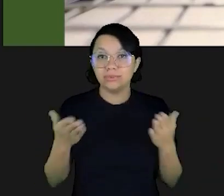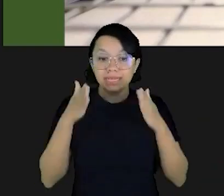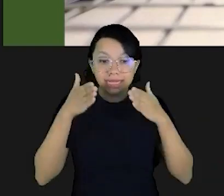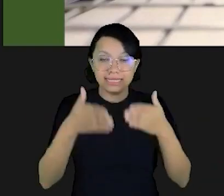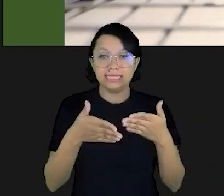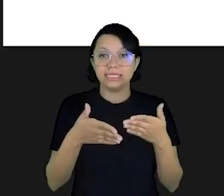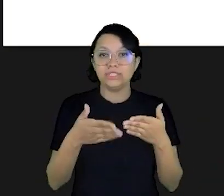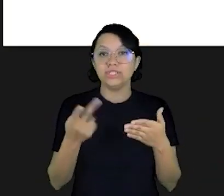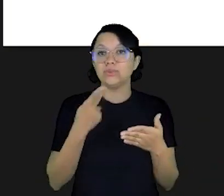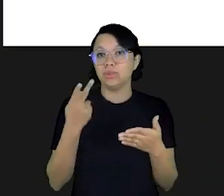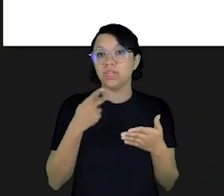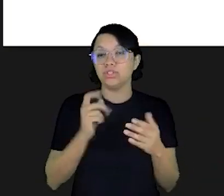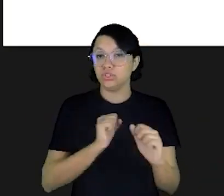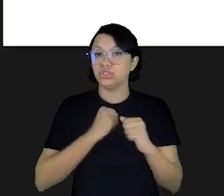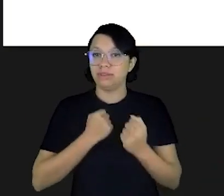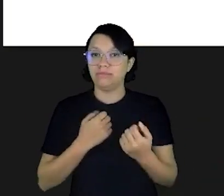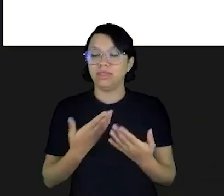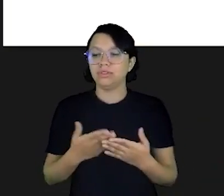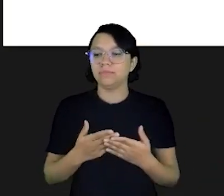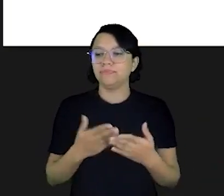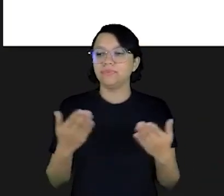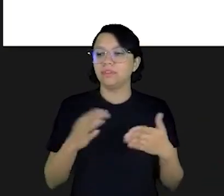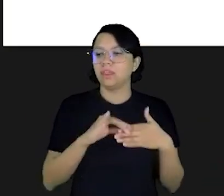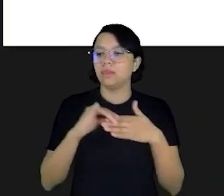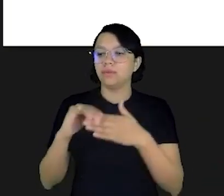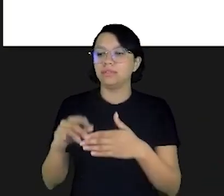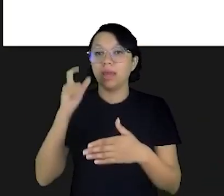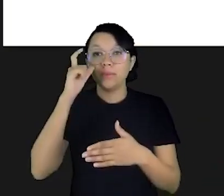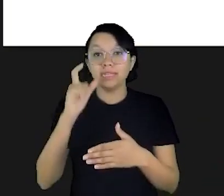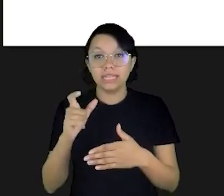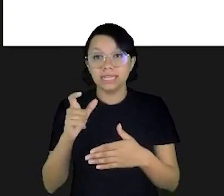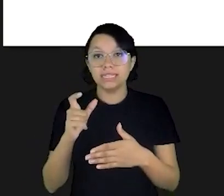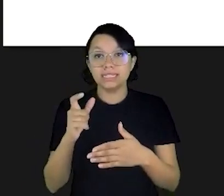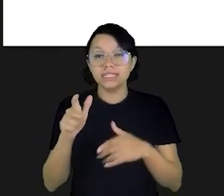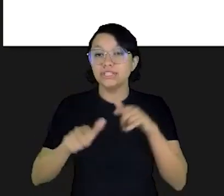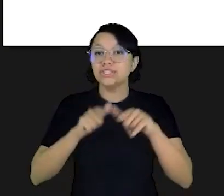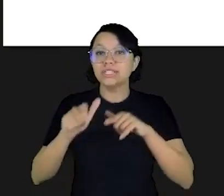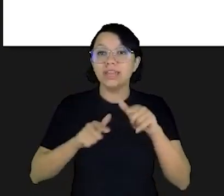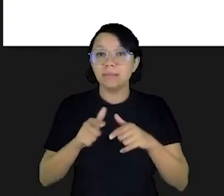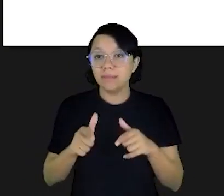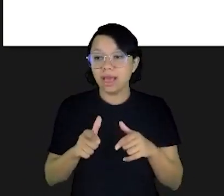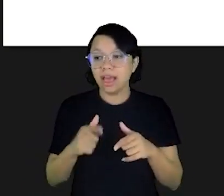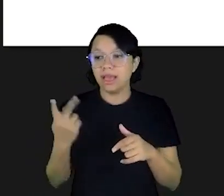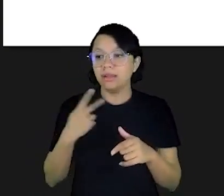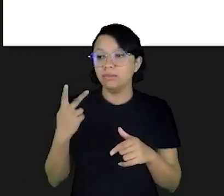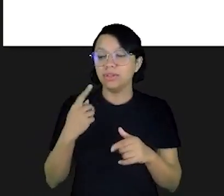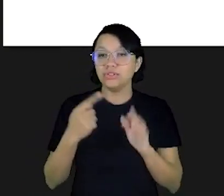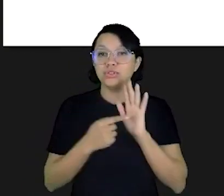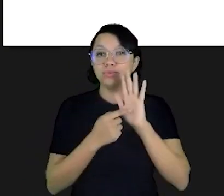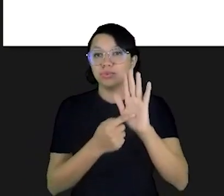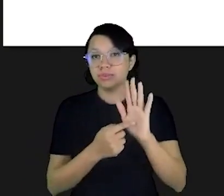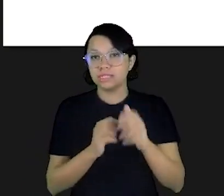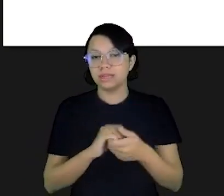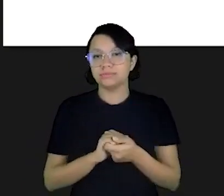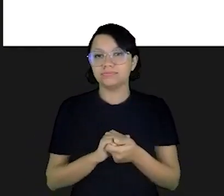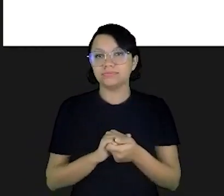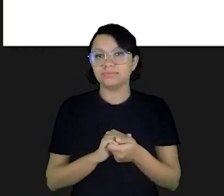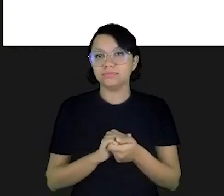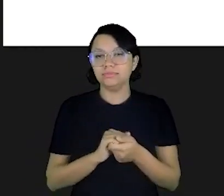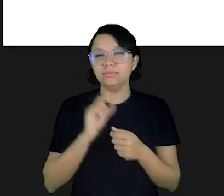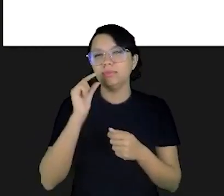sentido que a gente defende. E aqui eu trago um interessante exercício para vocês, só para a gente demonstrar